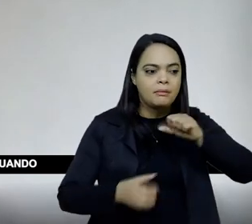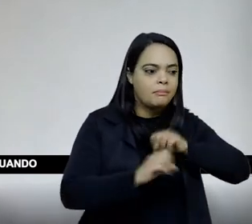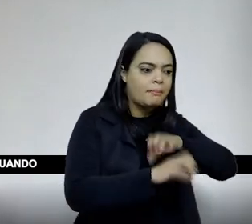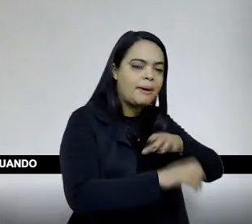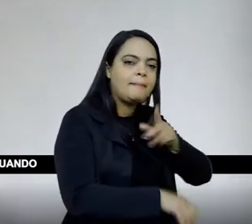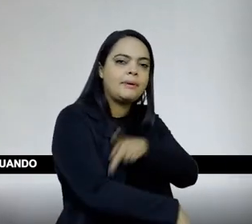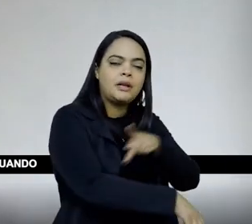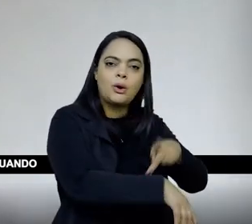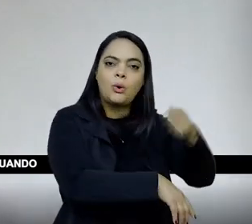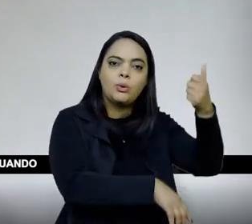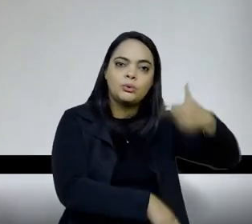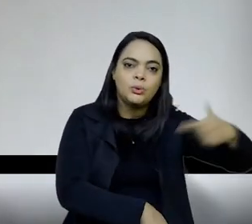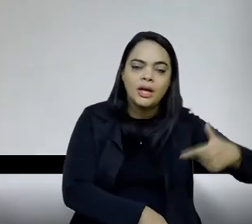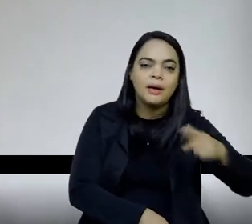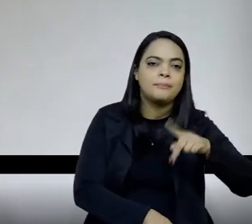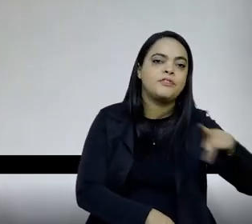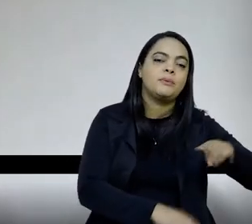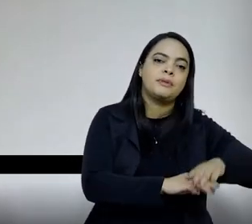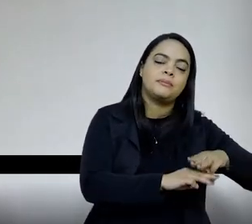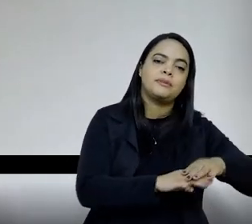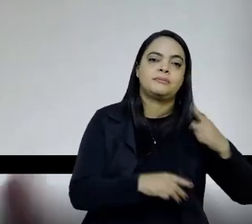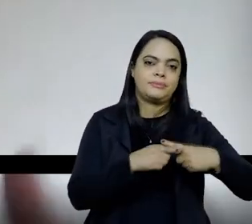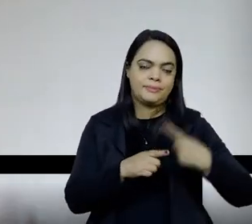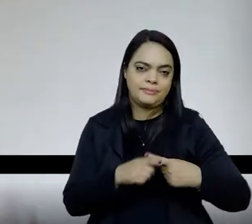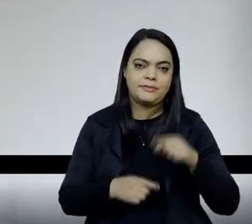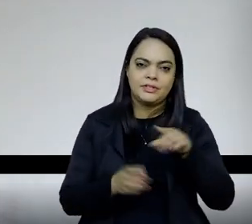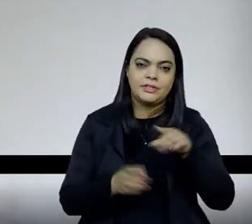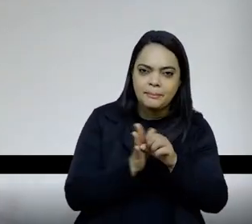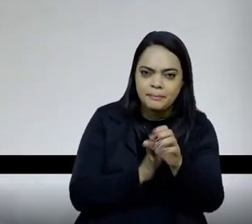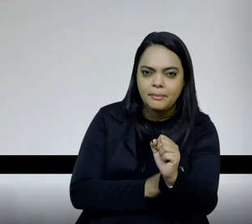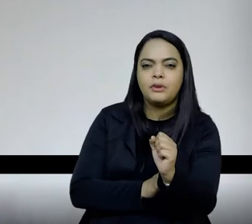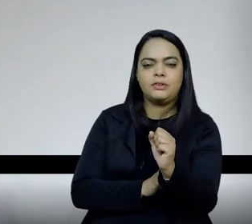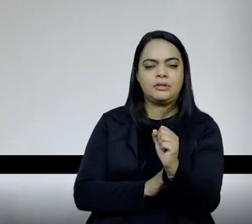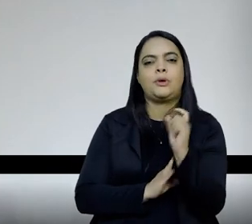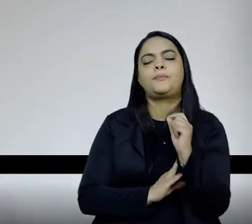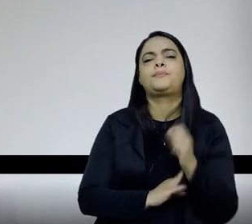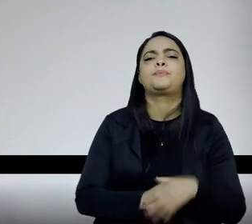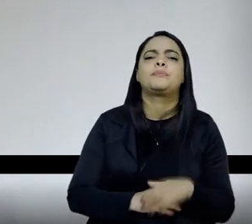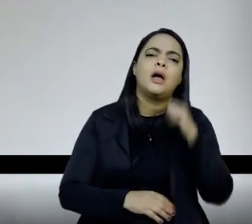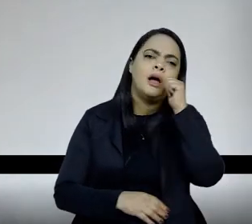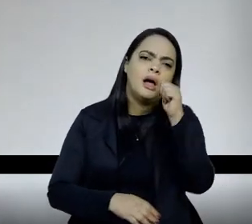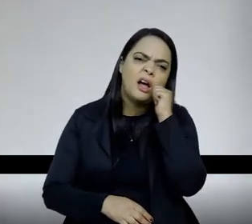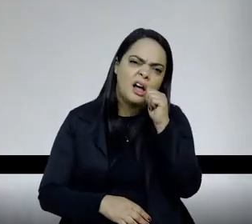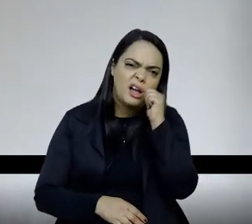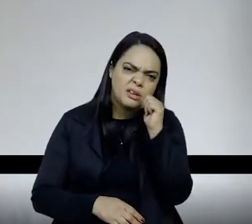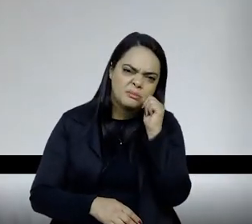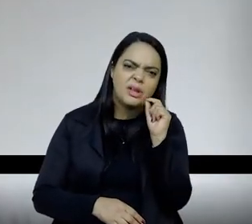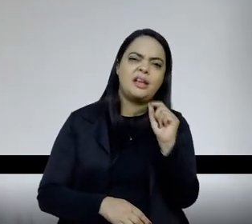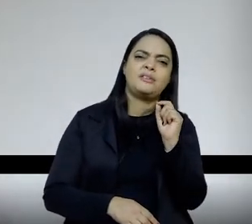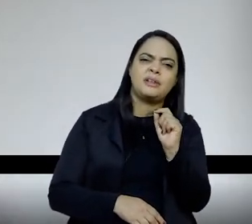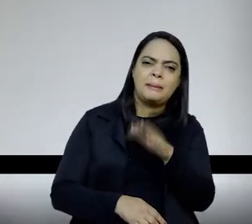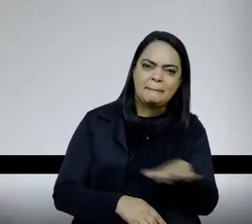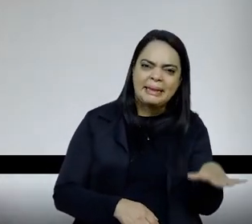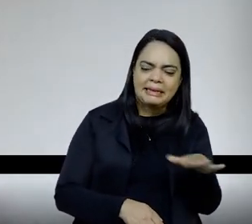relativamente, né, porque quando você pega as pesquisas longitudinais, onde as meninas começam a se afastar da matemática?